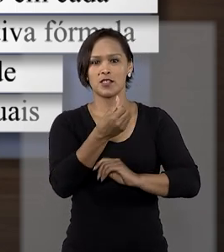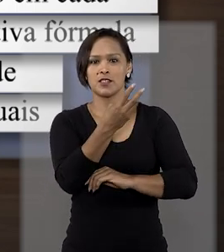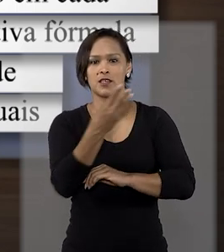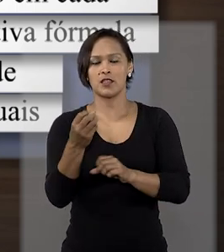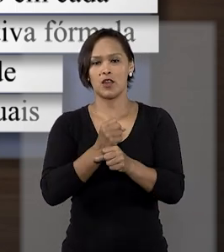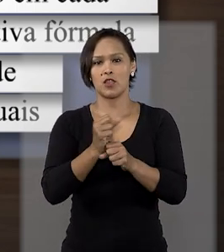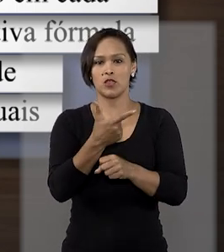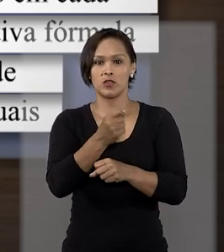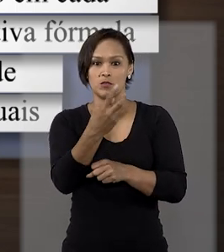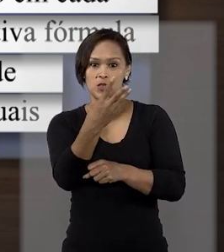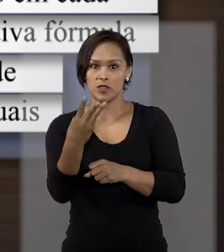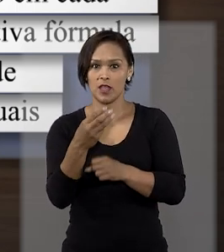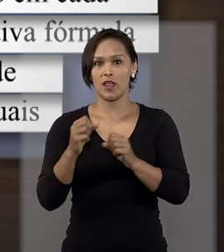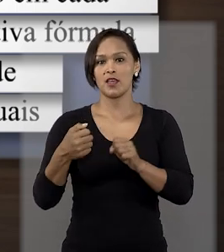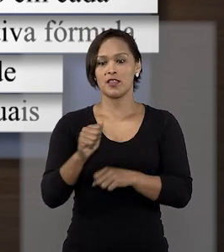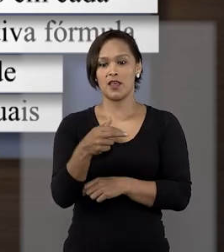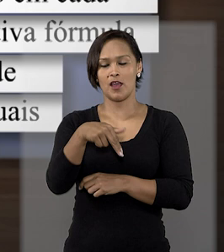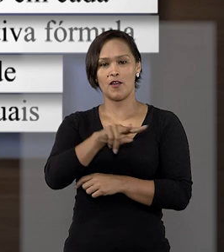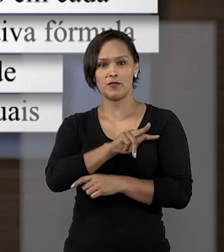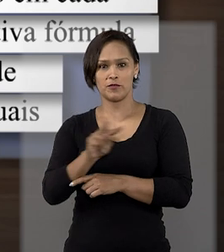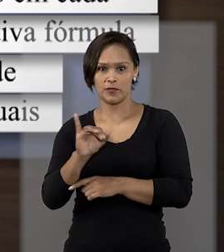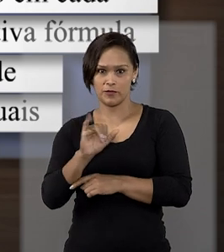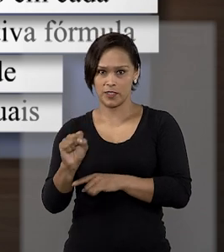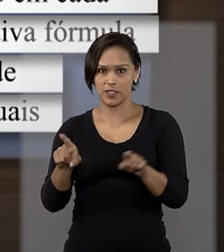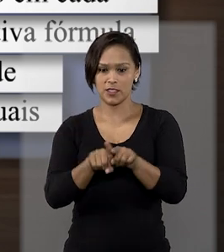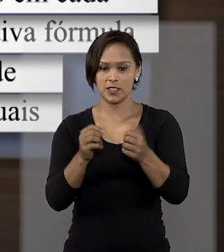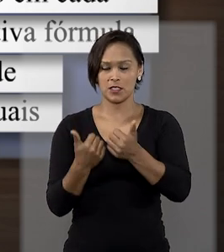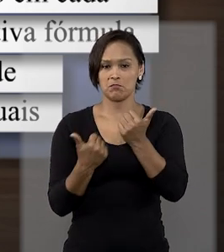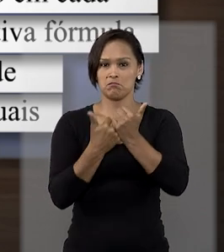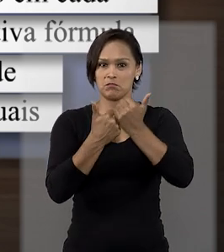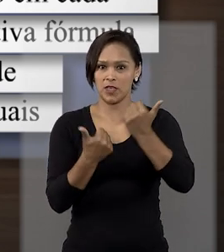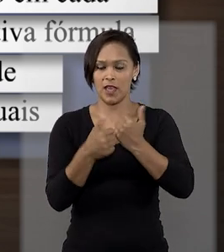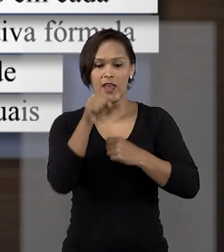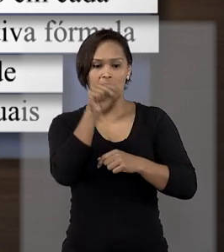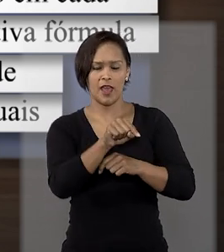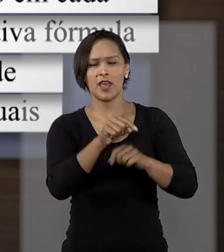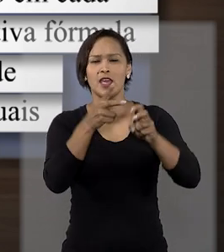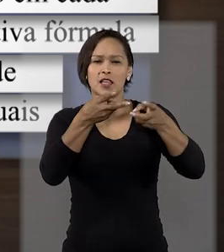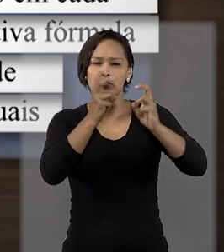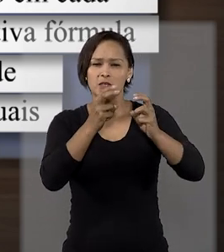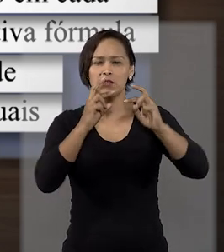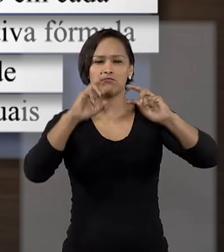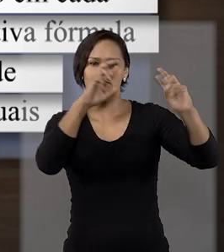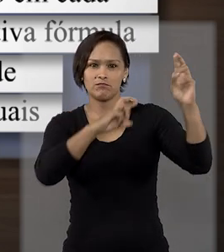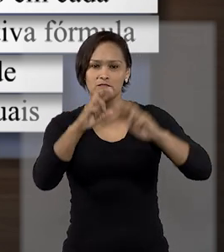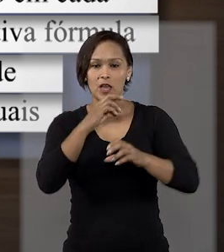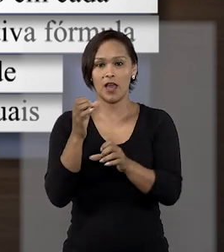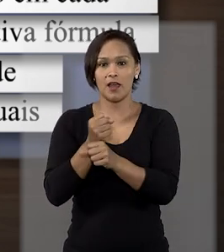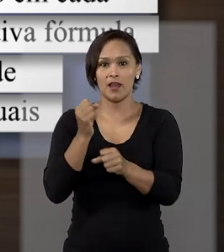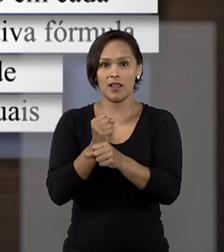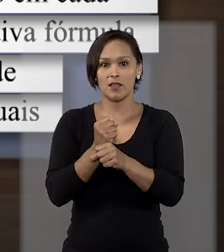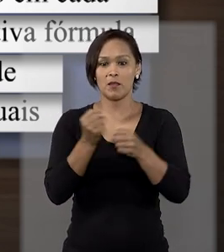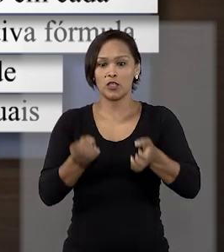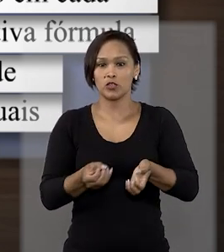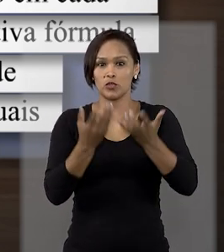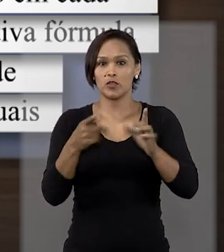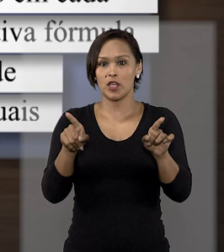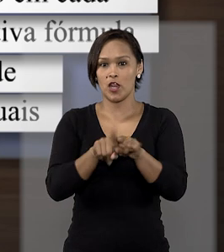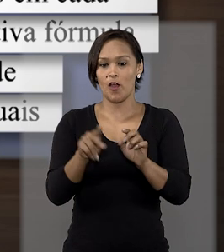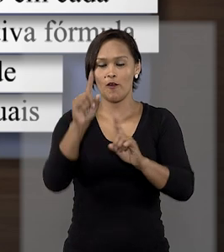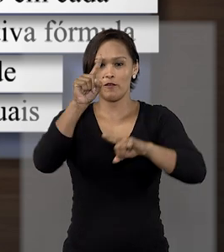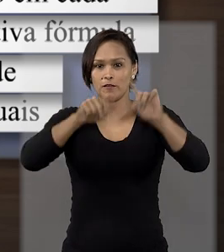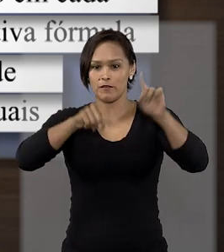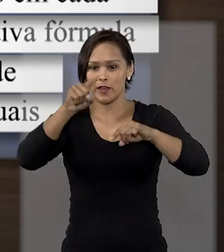da Agência Nacional de Saúde Suplementar, é aquela que observa o sentido matemático da expressão variação